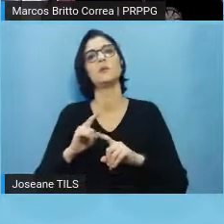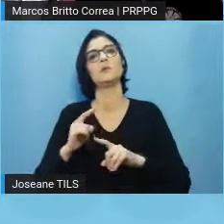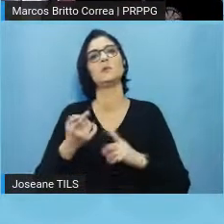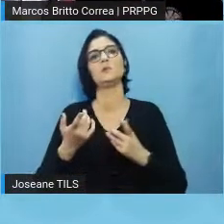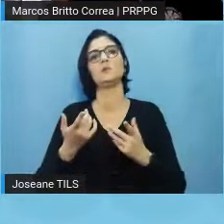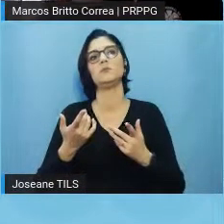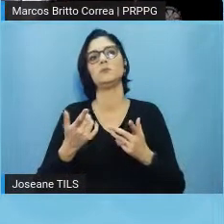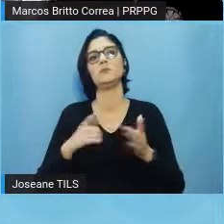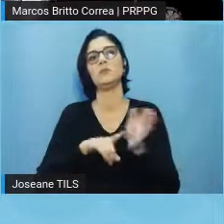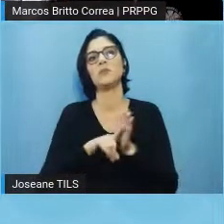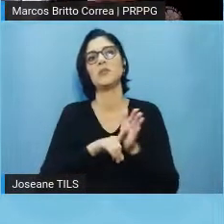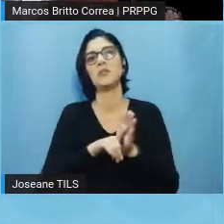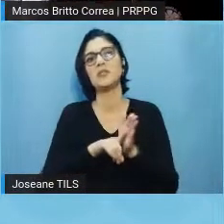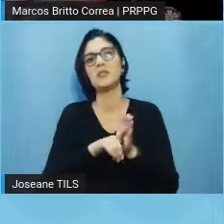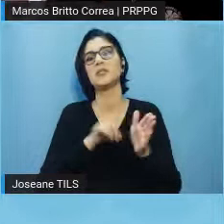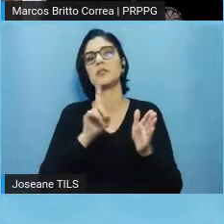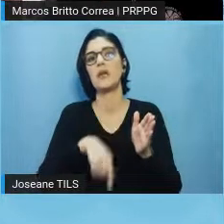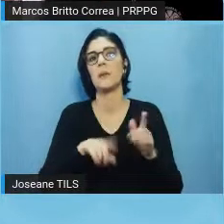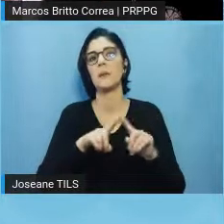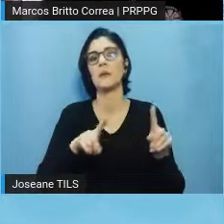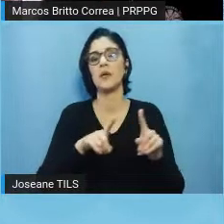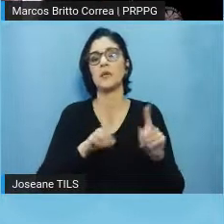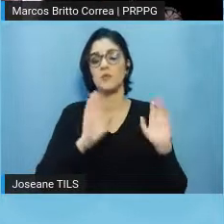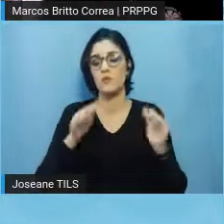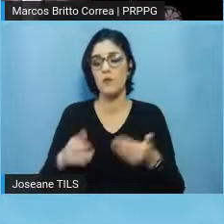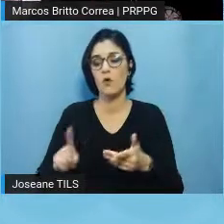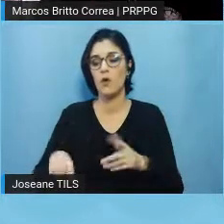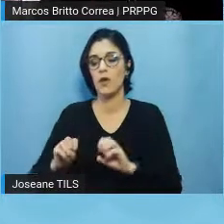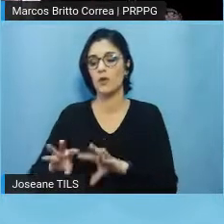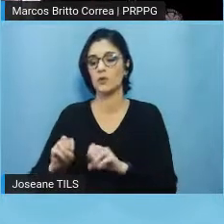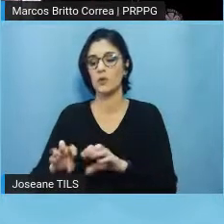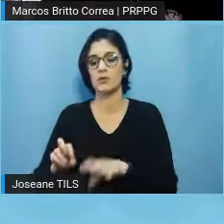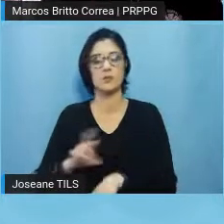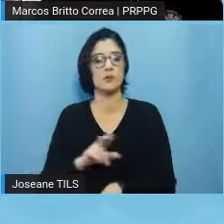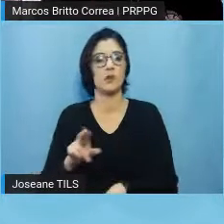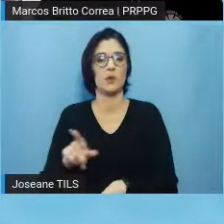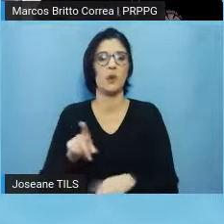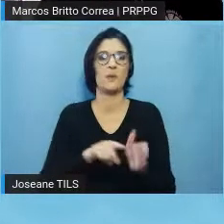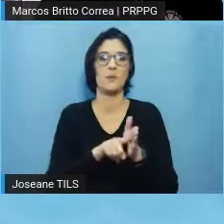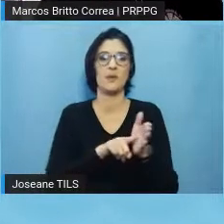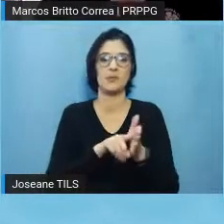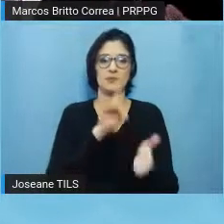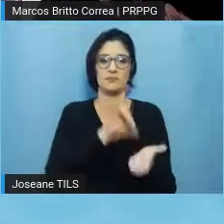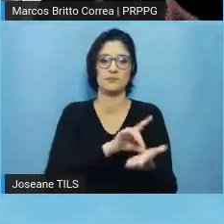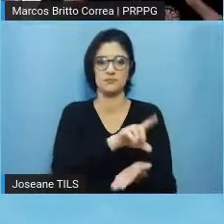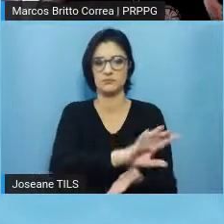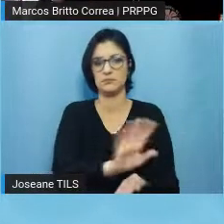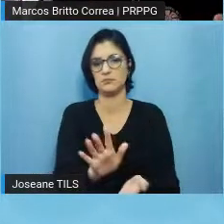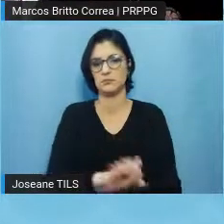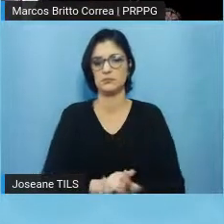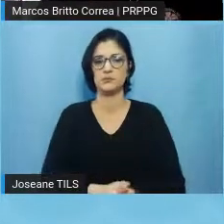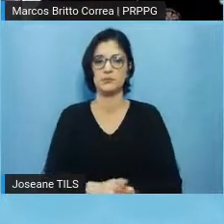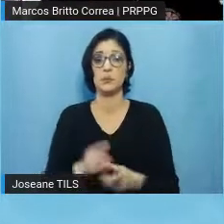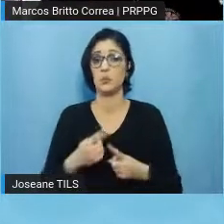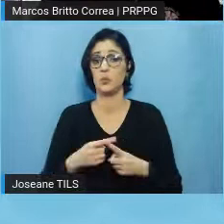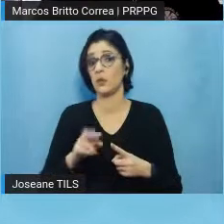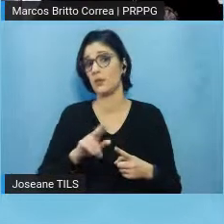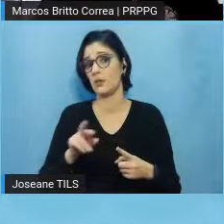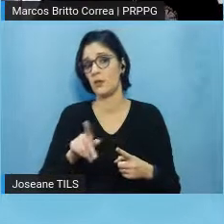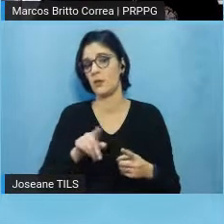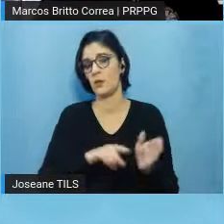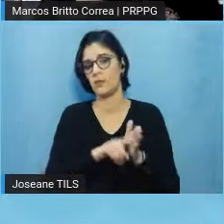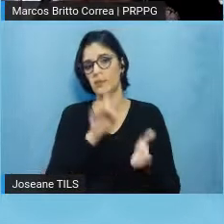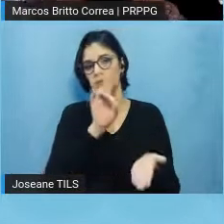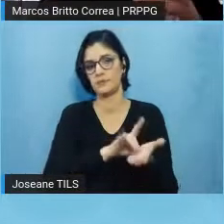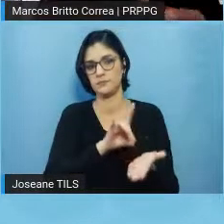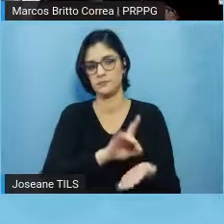mas que são de educação, ensino ou treinamento em pesquisa científica, obviamente não precisam, tá, porque não são uma pesquisa propriamente dita,